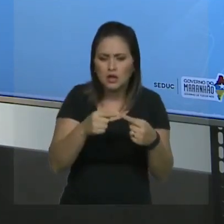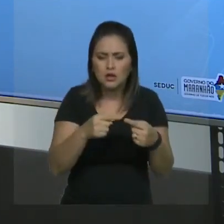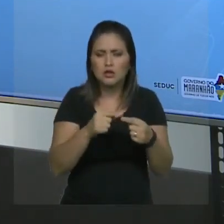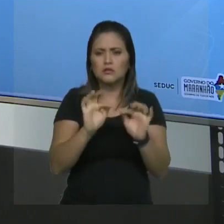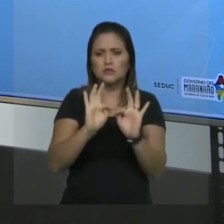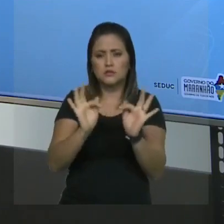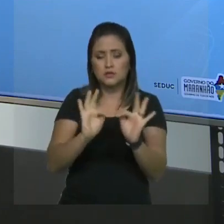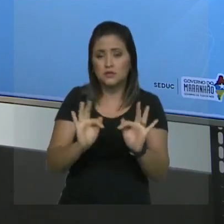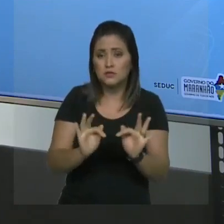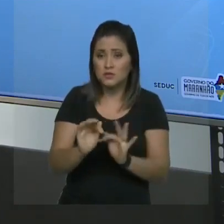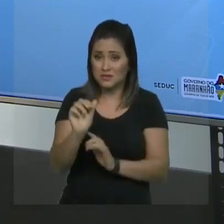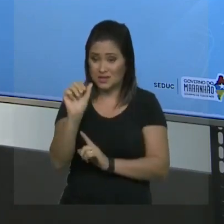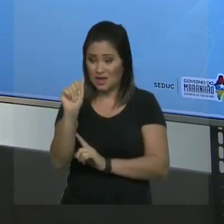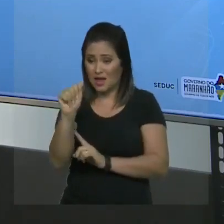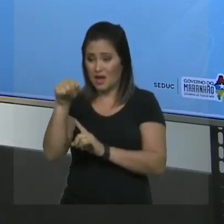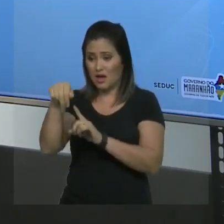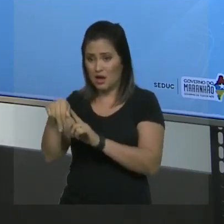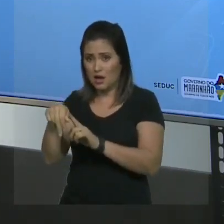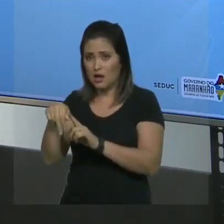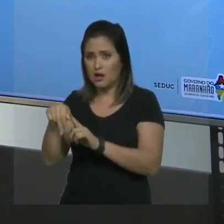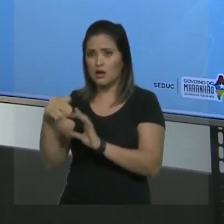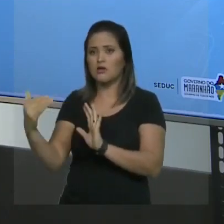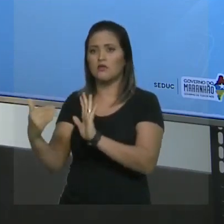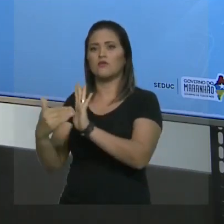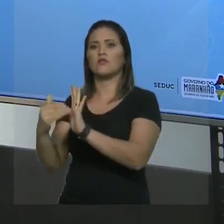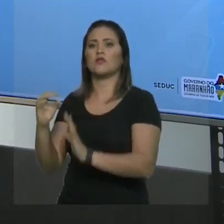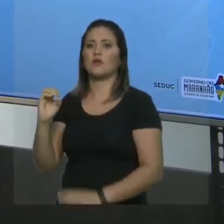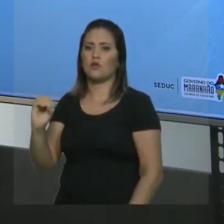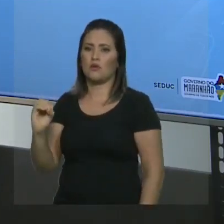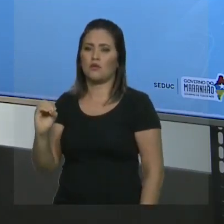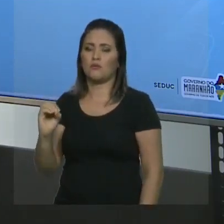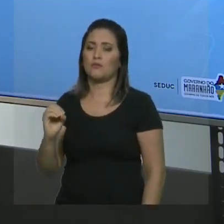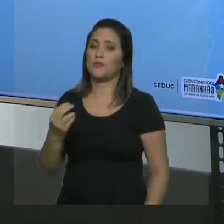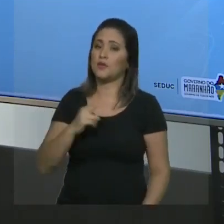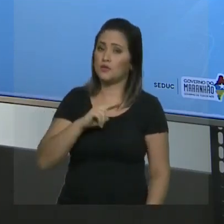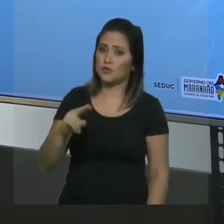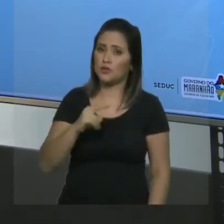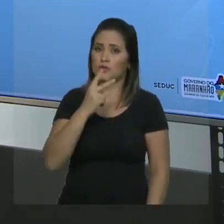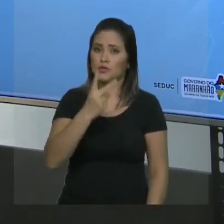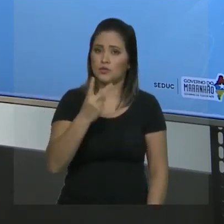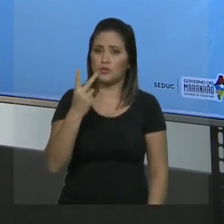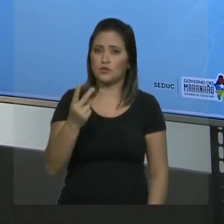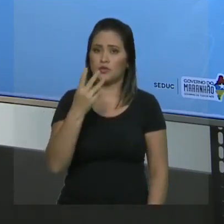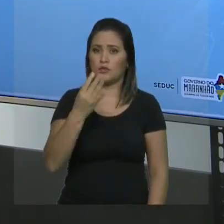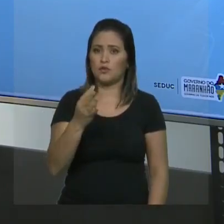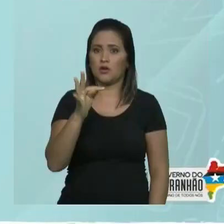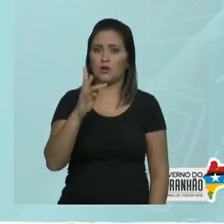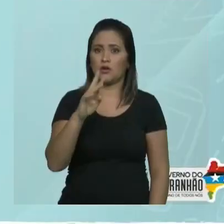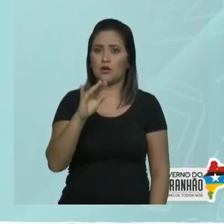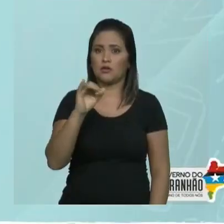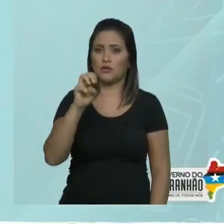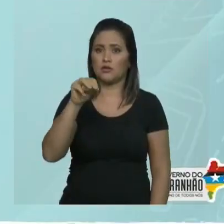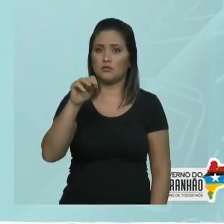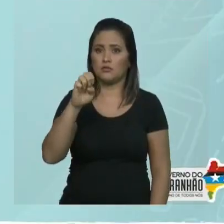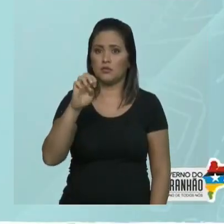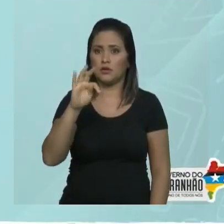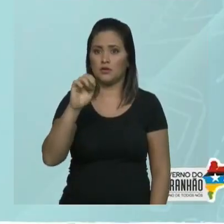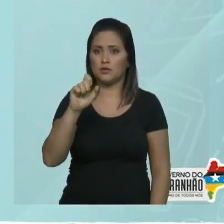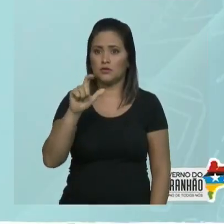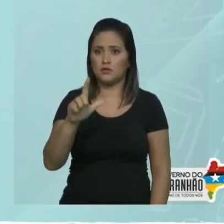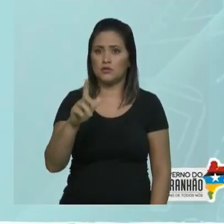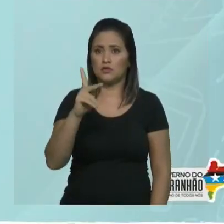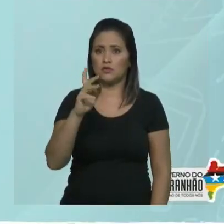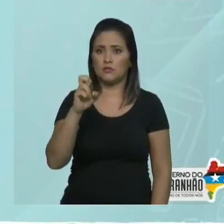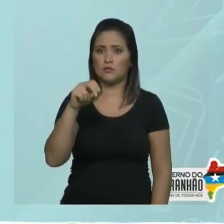-4-trimetil-pentano. Resposta certa, letra D. Tudo bem até aqui?